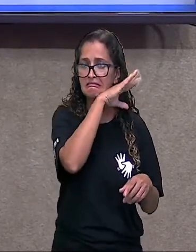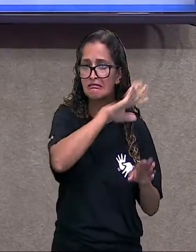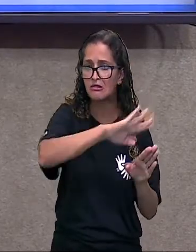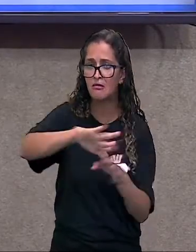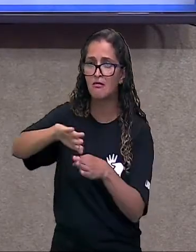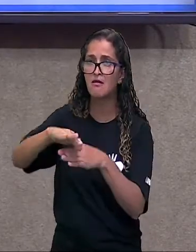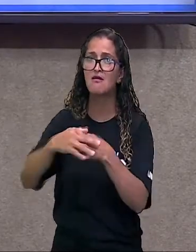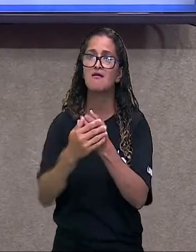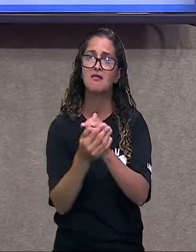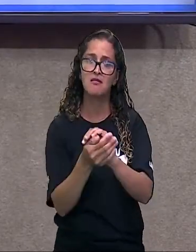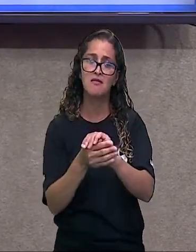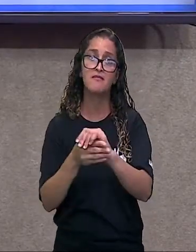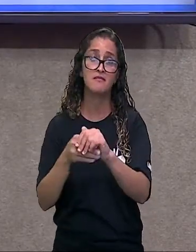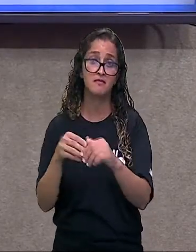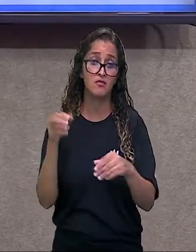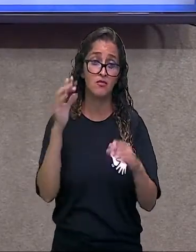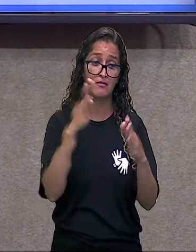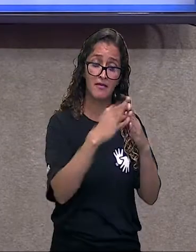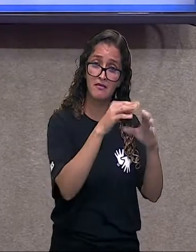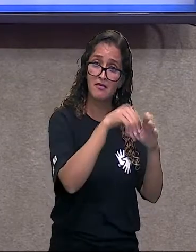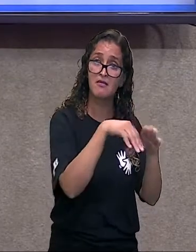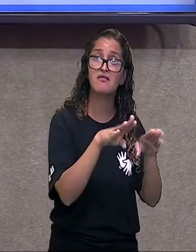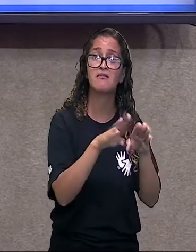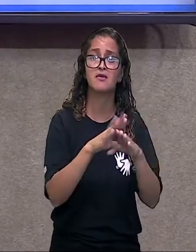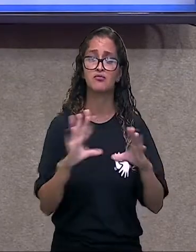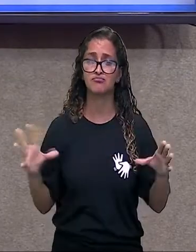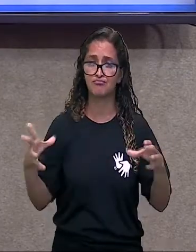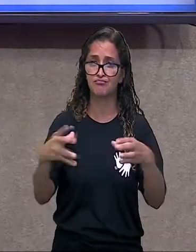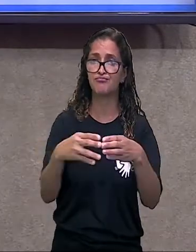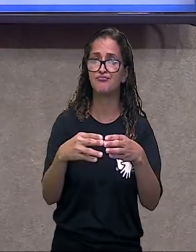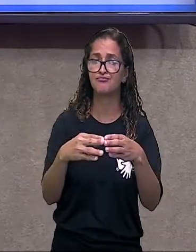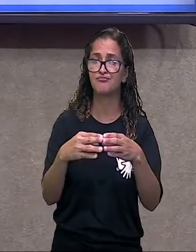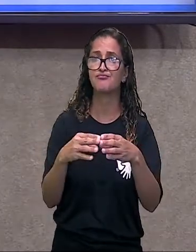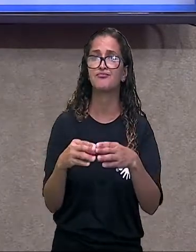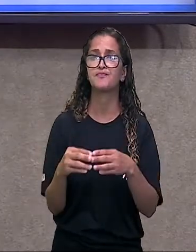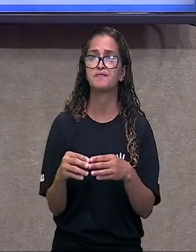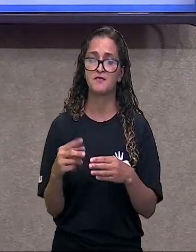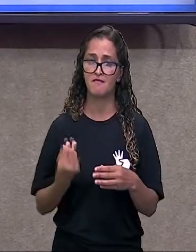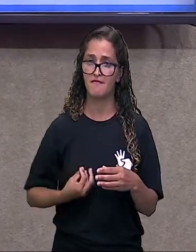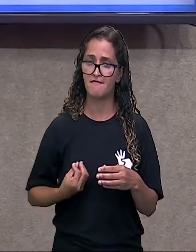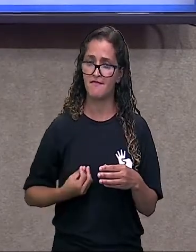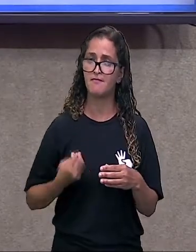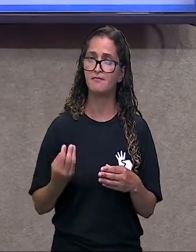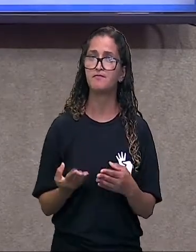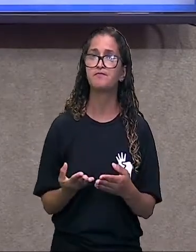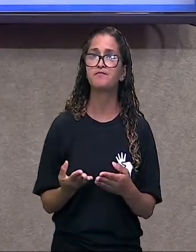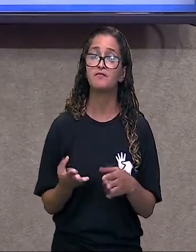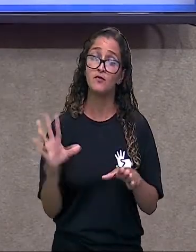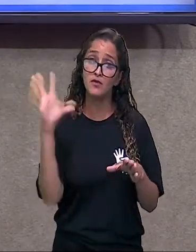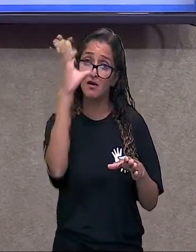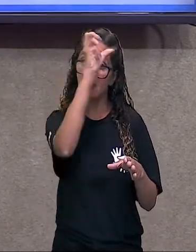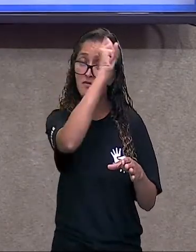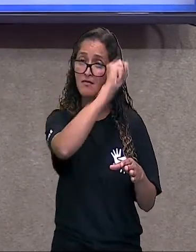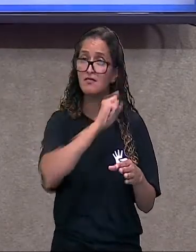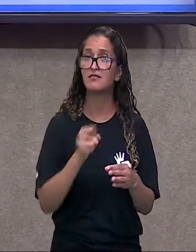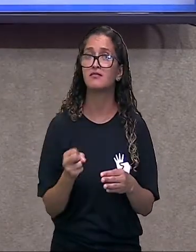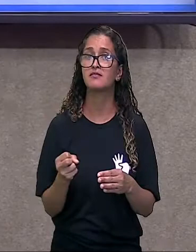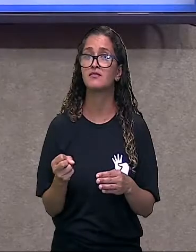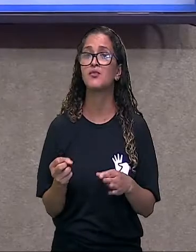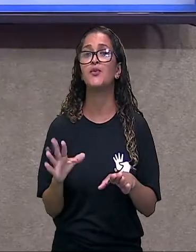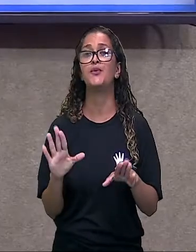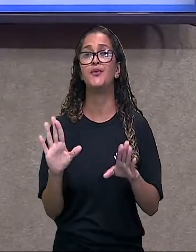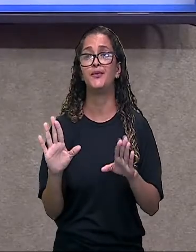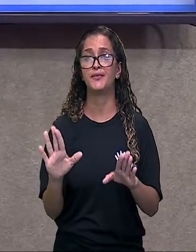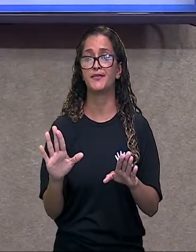casa, de tudo aquilo que nos cerca. Tá certo? E hoje nós vamos aprender como que a gente traz pra